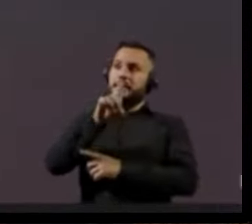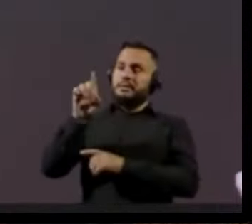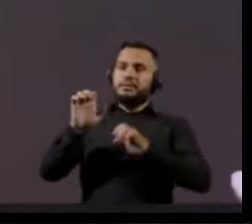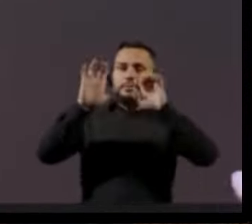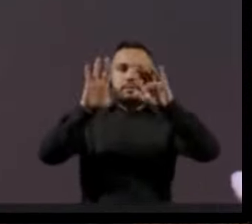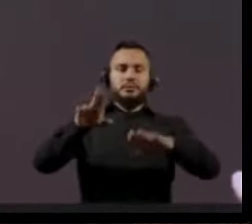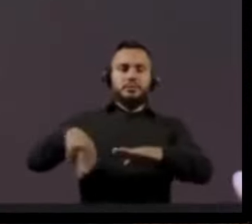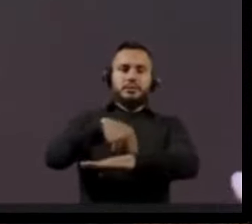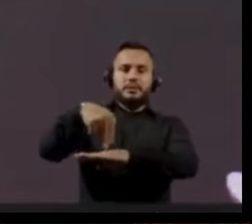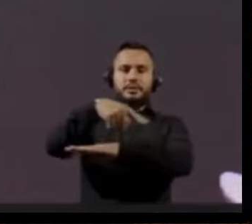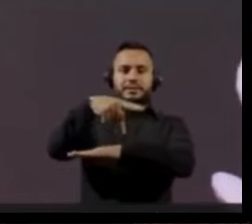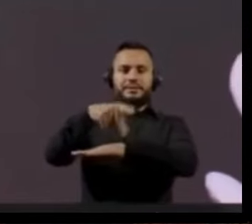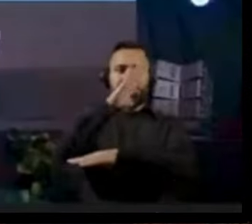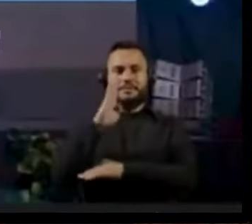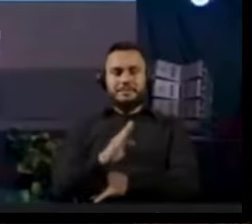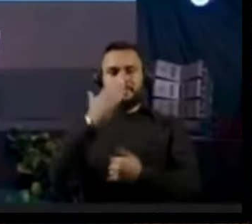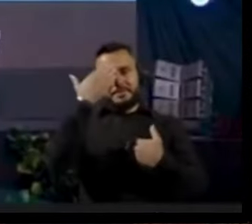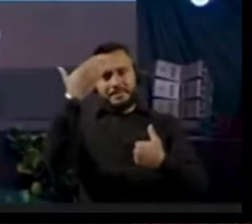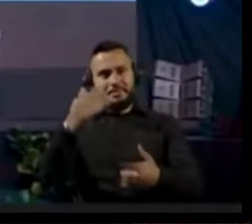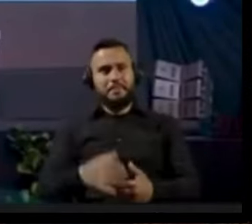a nossa nação. Muito obrigado.